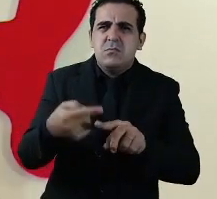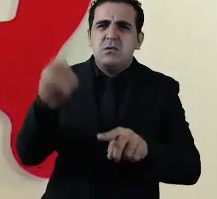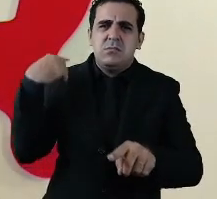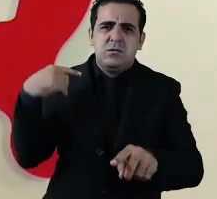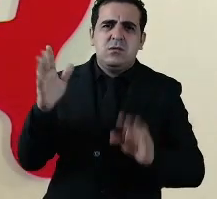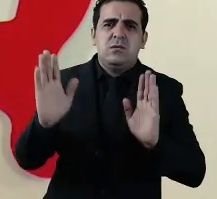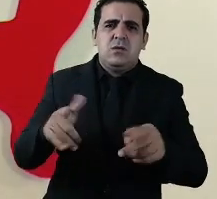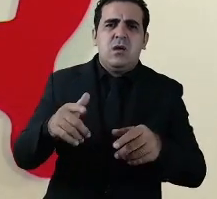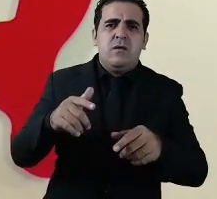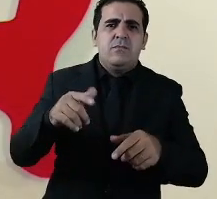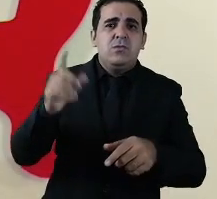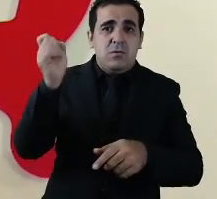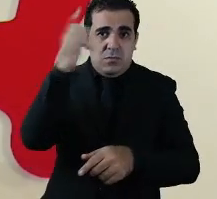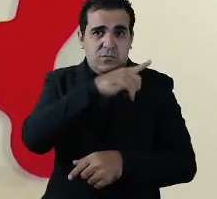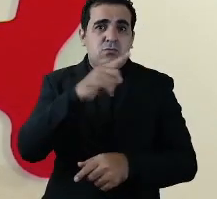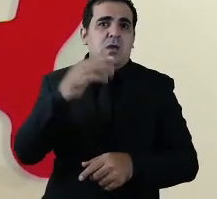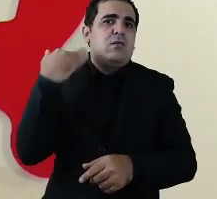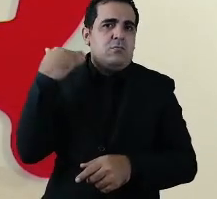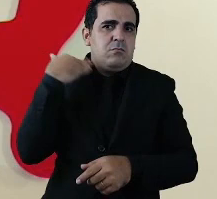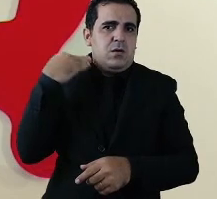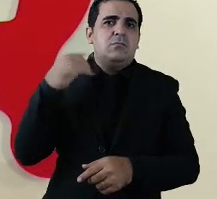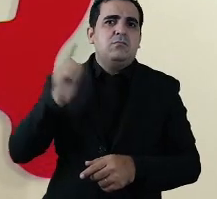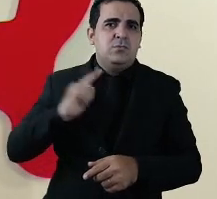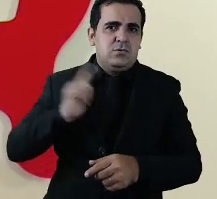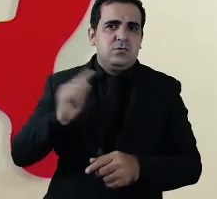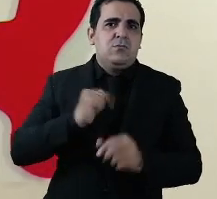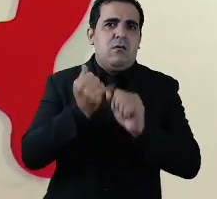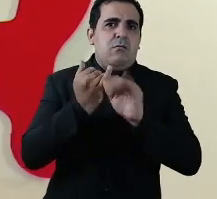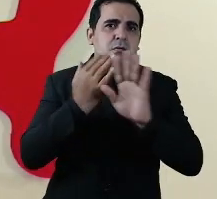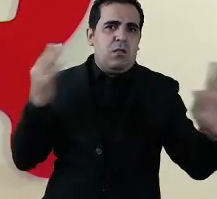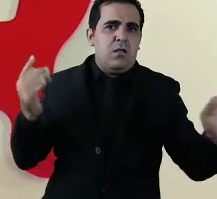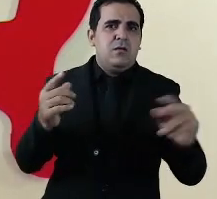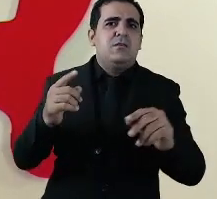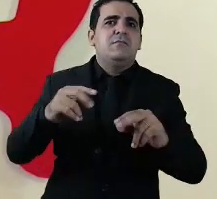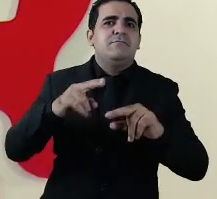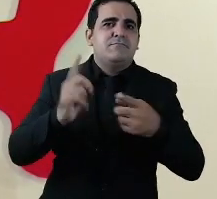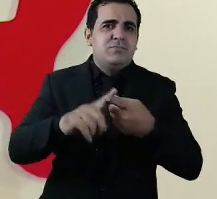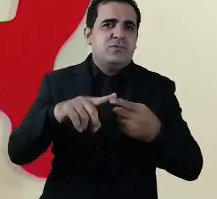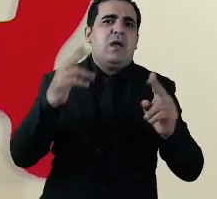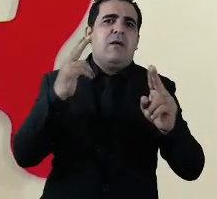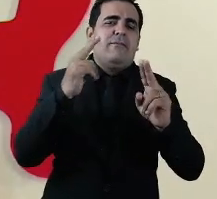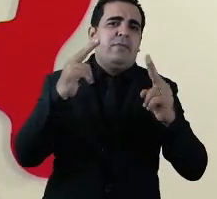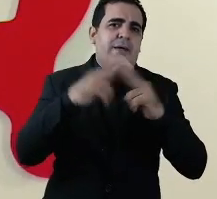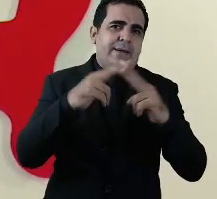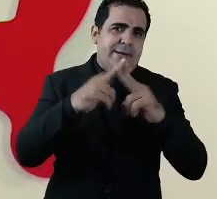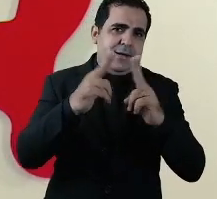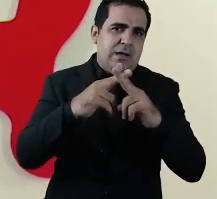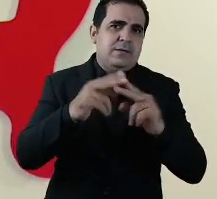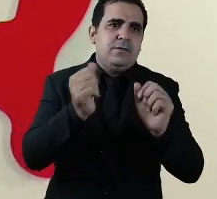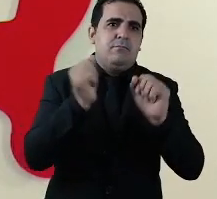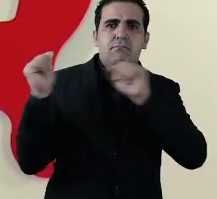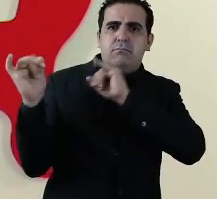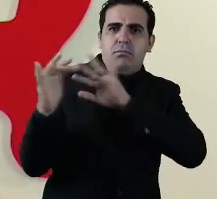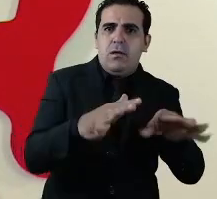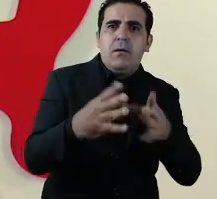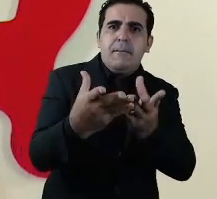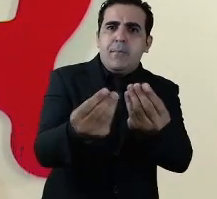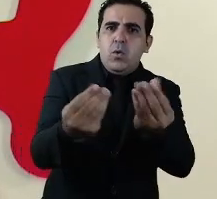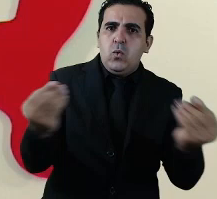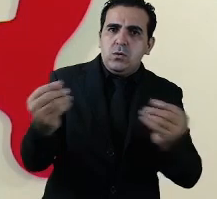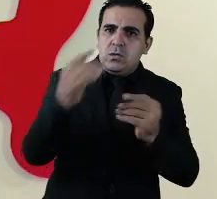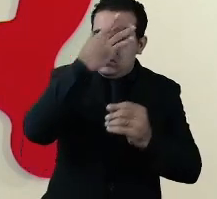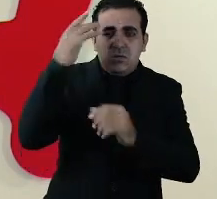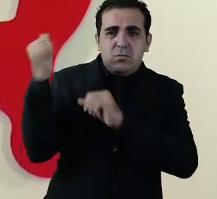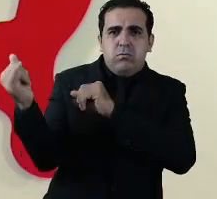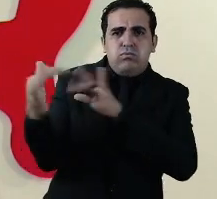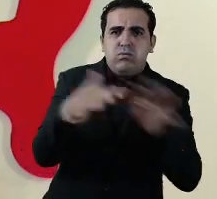tivemos uma dificuldade com os bancos marcadamente a caixa econômica as grandes aglomerações se produziram ali em